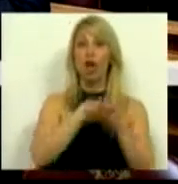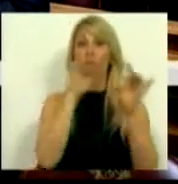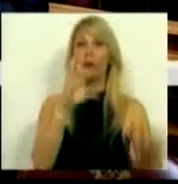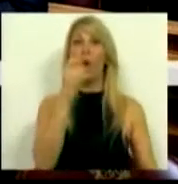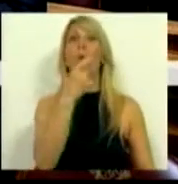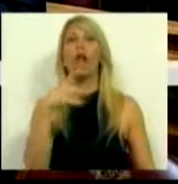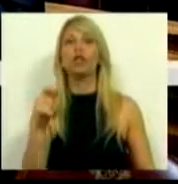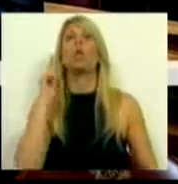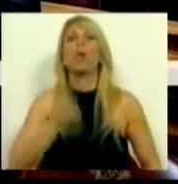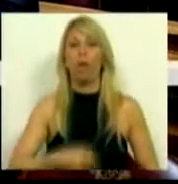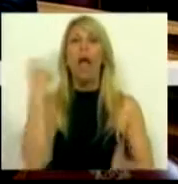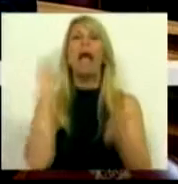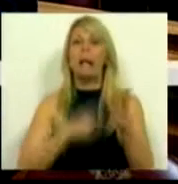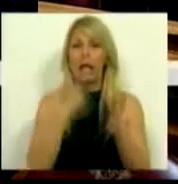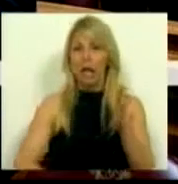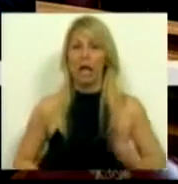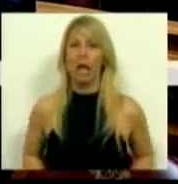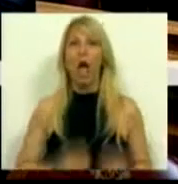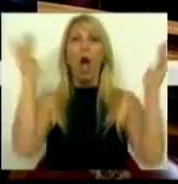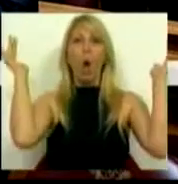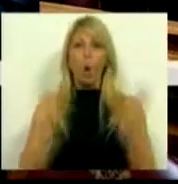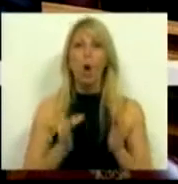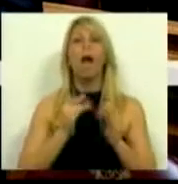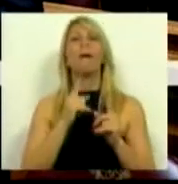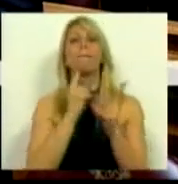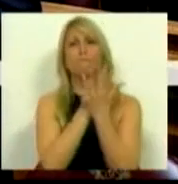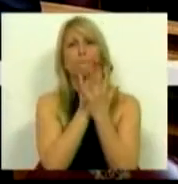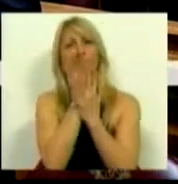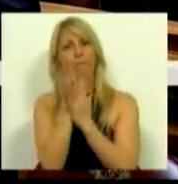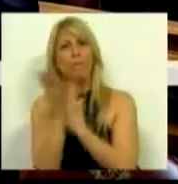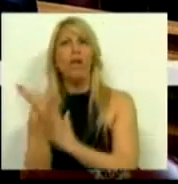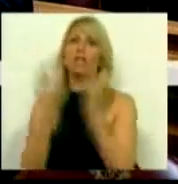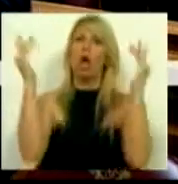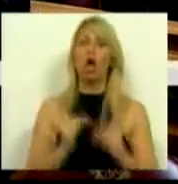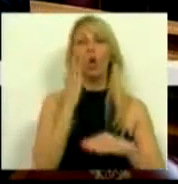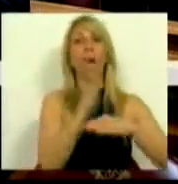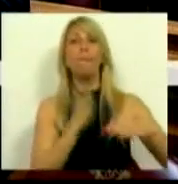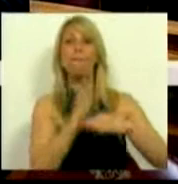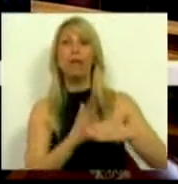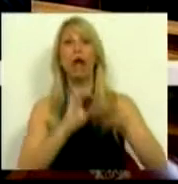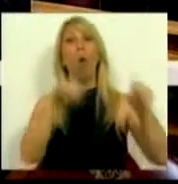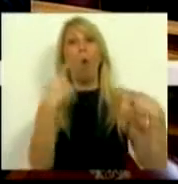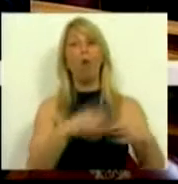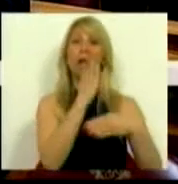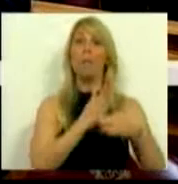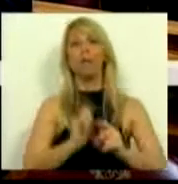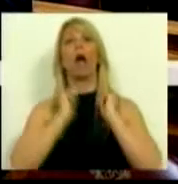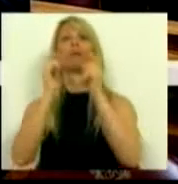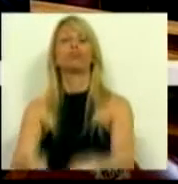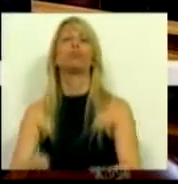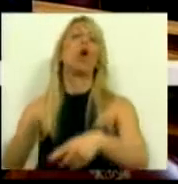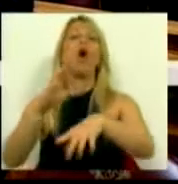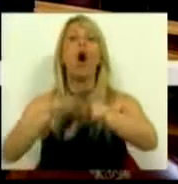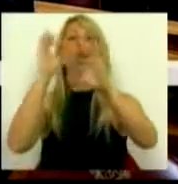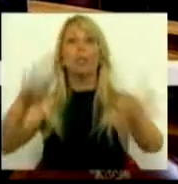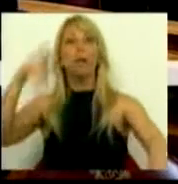é Caldas da Rainha, reduzir para metade as valências do Hospital das Caldas da Rainha e entregar outra metade ao Hospital de Louros e ao Hospital